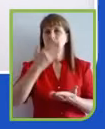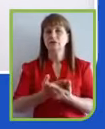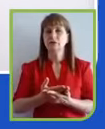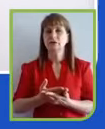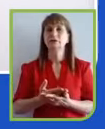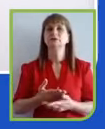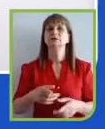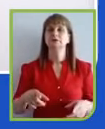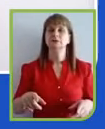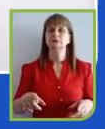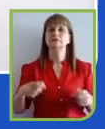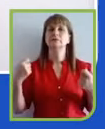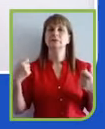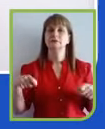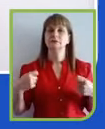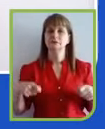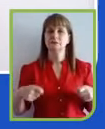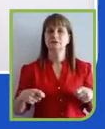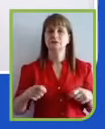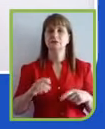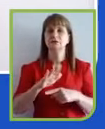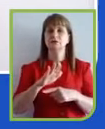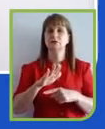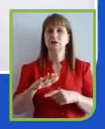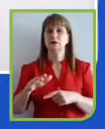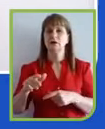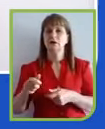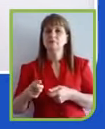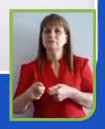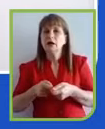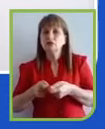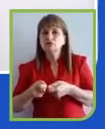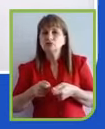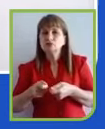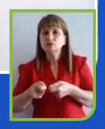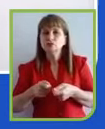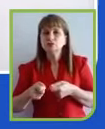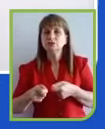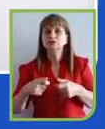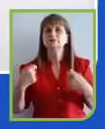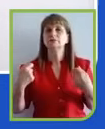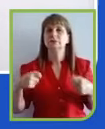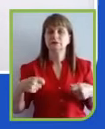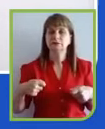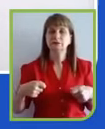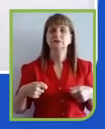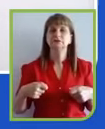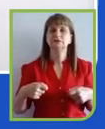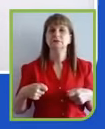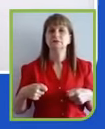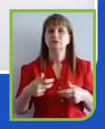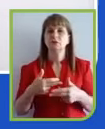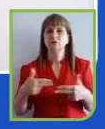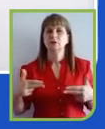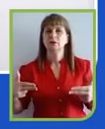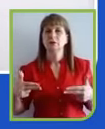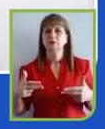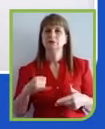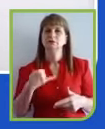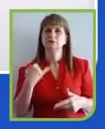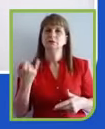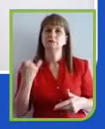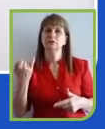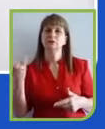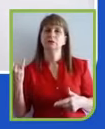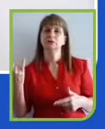precisar de ajustes, e esse daí tem que ser um ponto super importante para todas essas onze tendências, sem